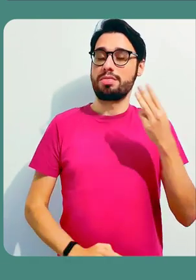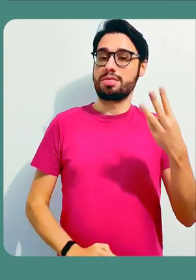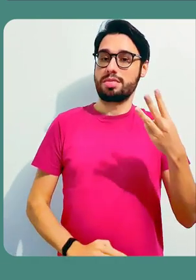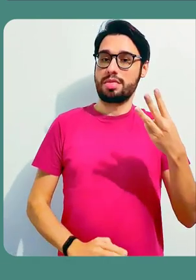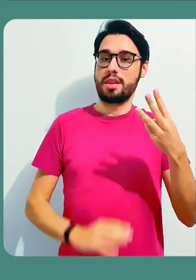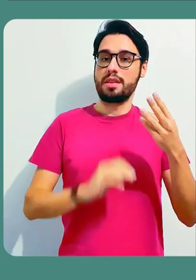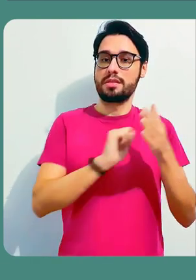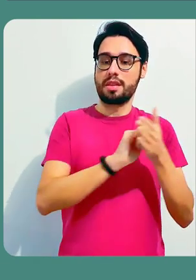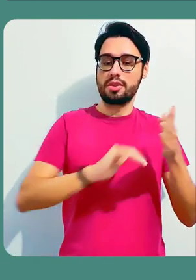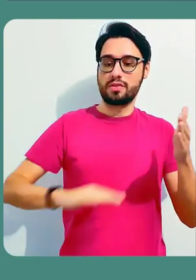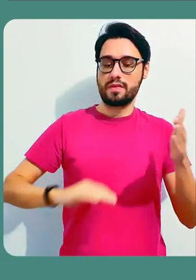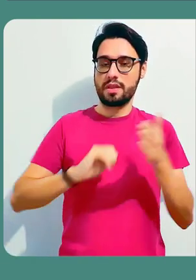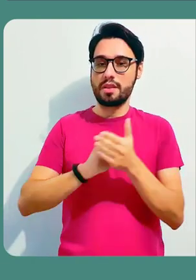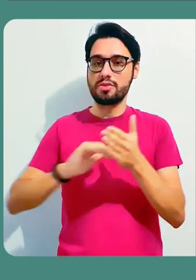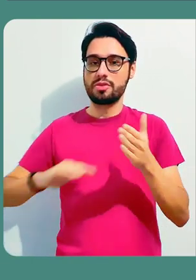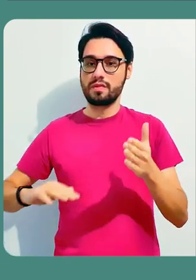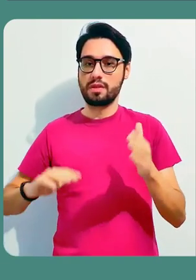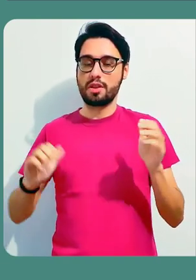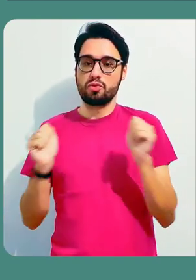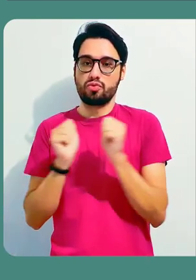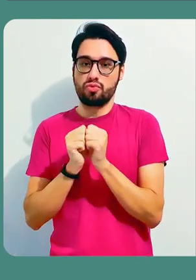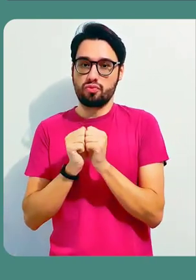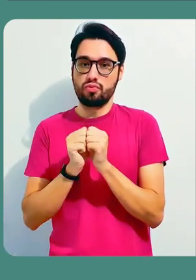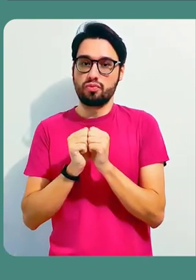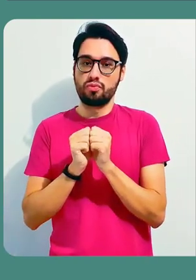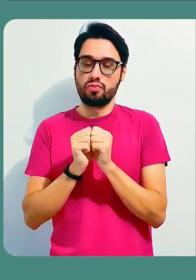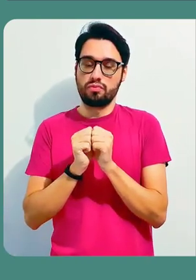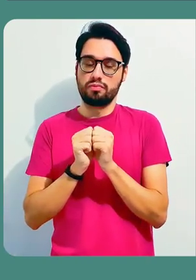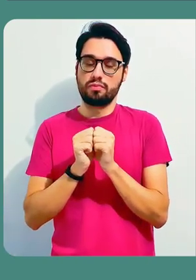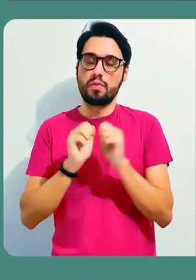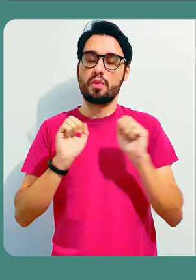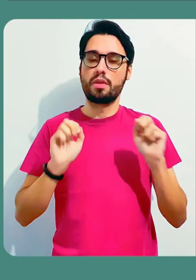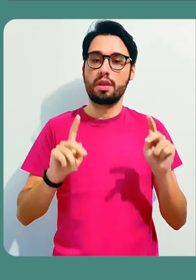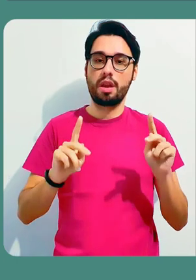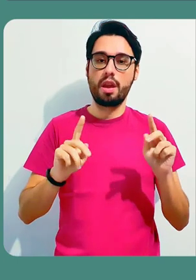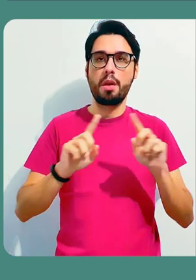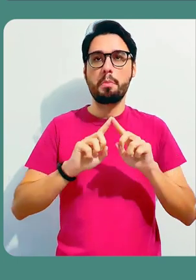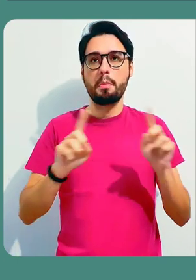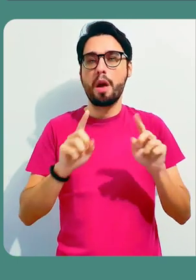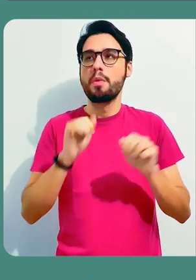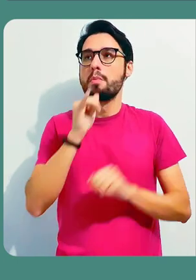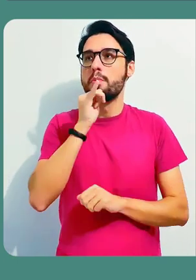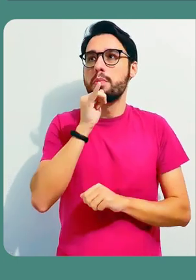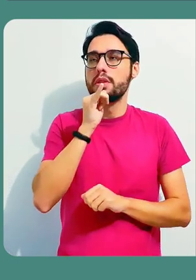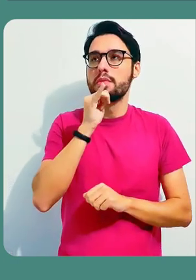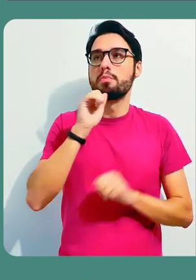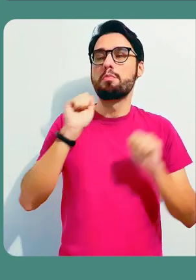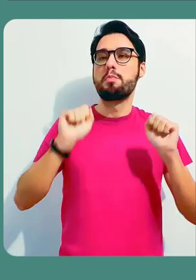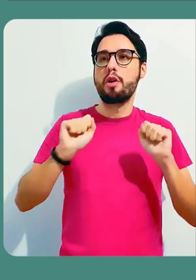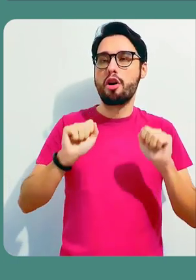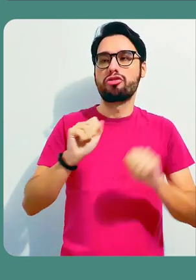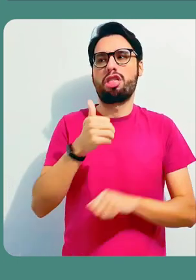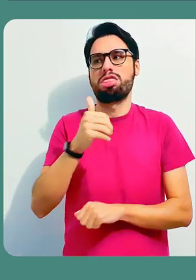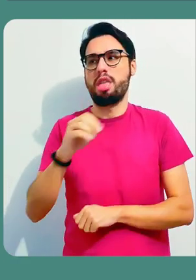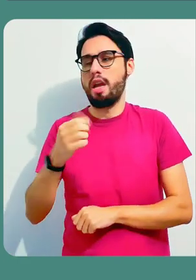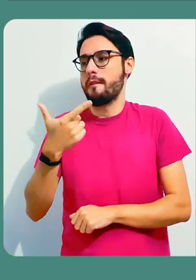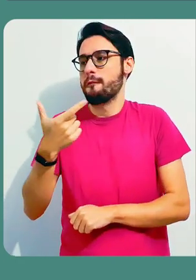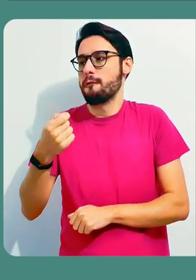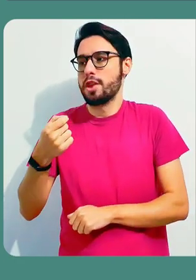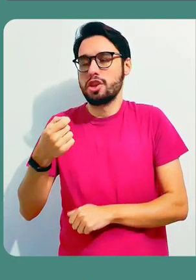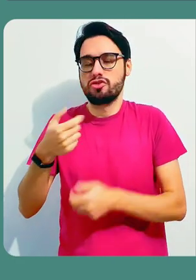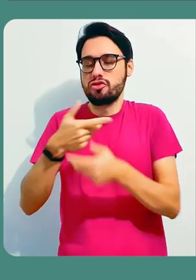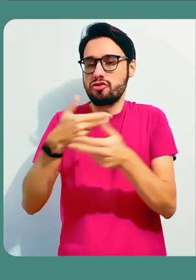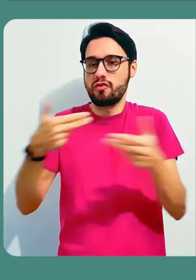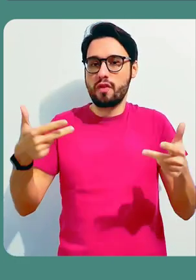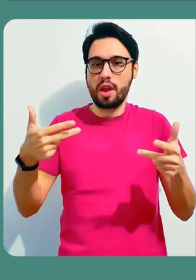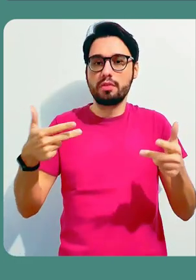você consegue criar até no máximo três atividades colaborativas simultaneamente. Isso não quer dizer que você